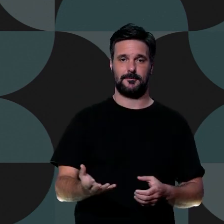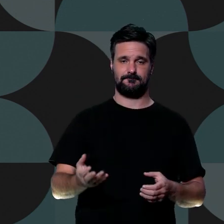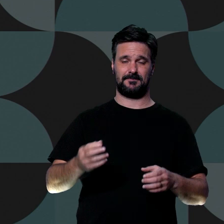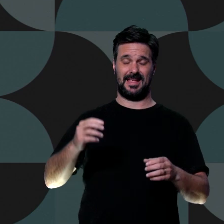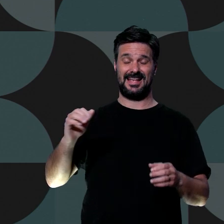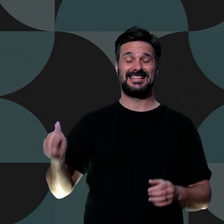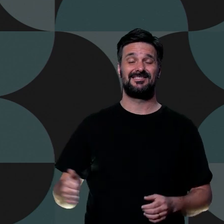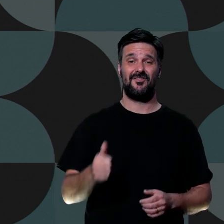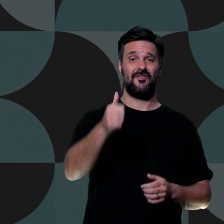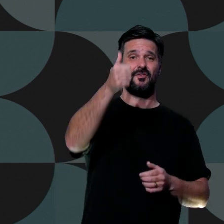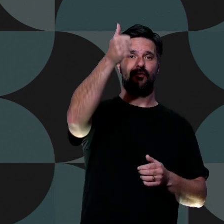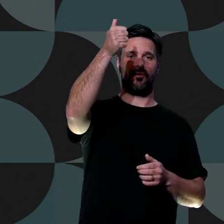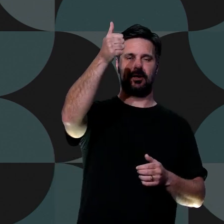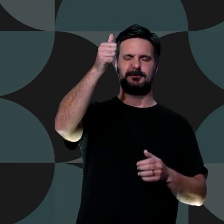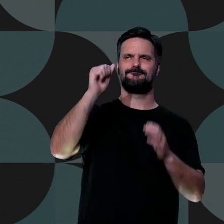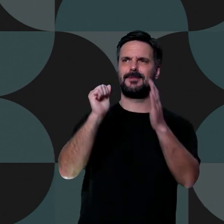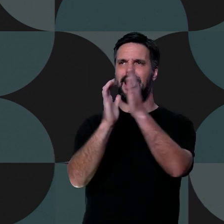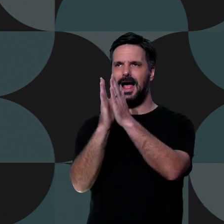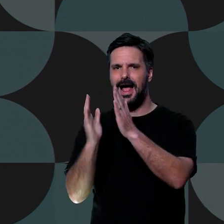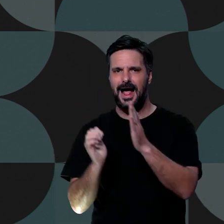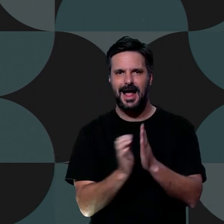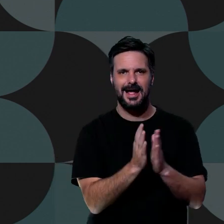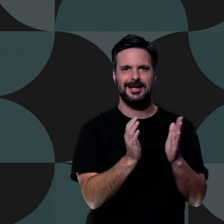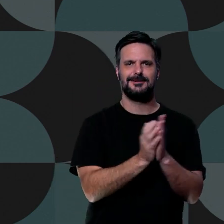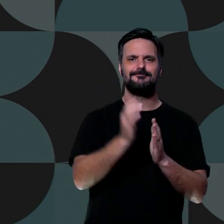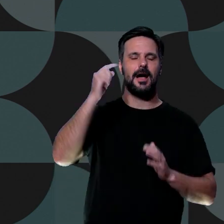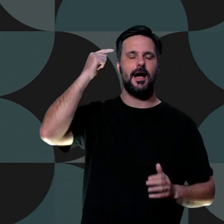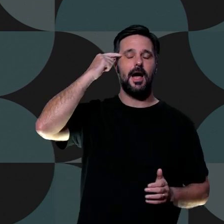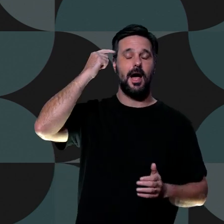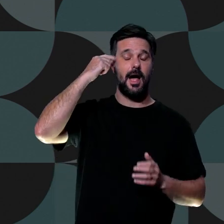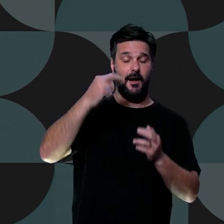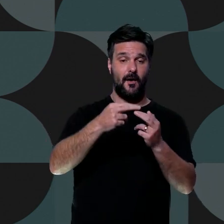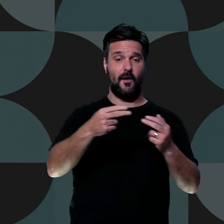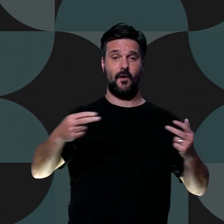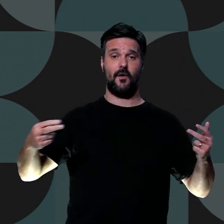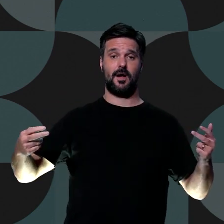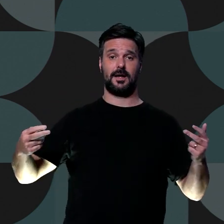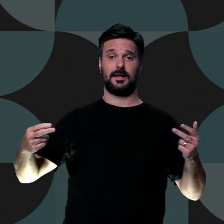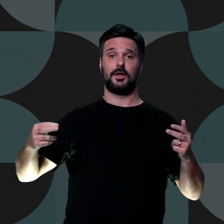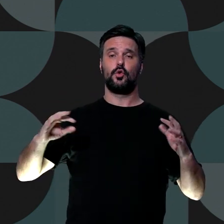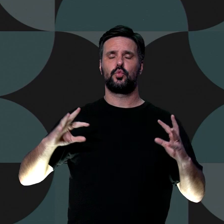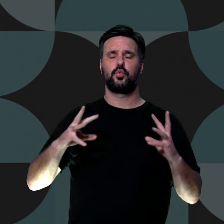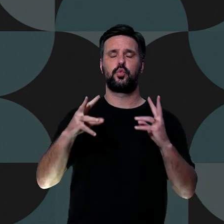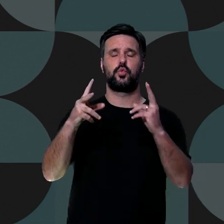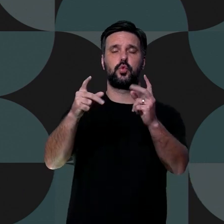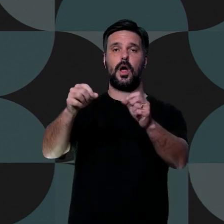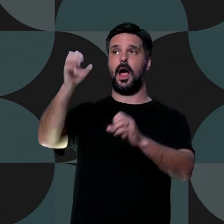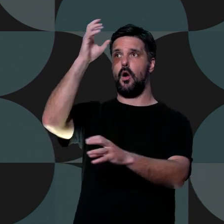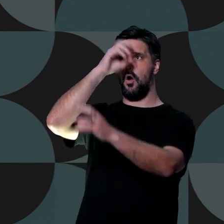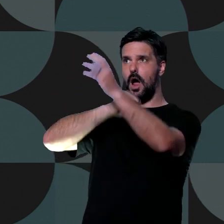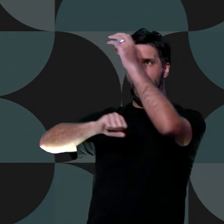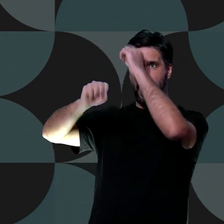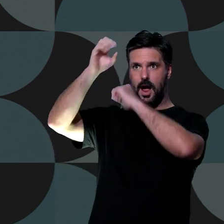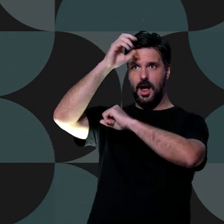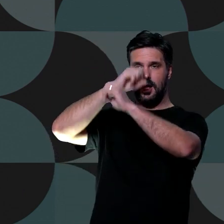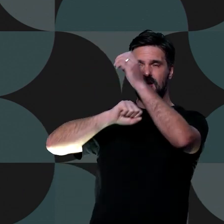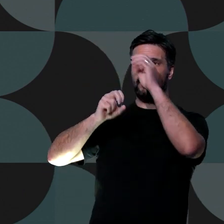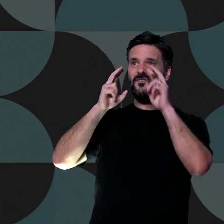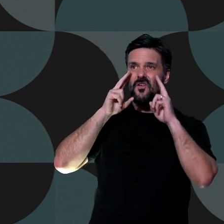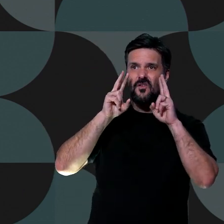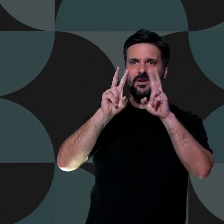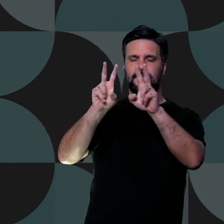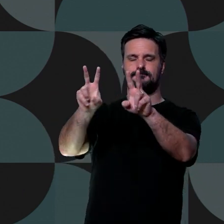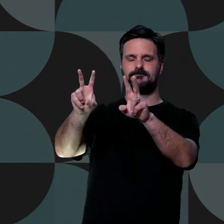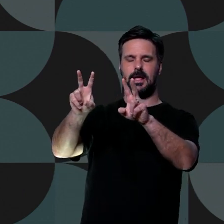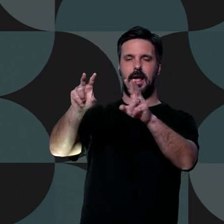de excelente ou digno de louvor, pensem nessas coisas. Tudo que vocês aprenderam, receberam, ouviram e viram em mim,